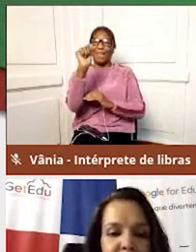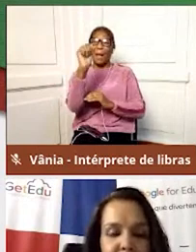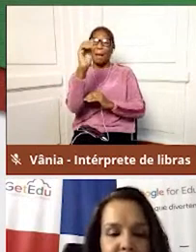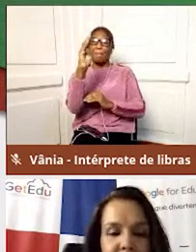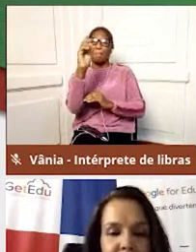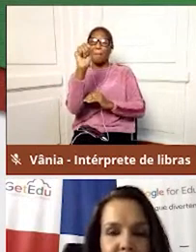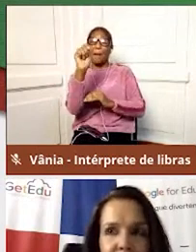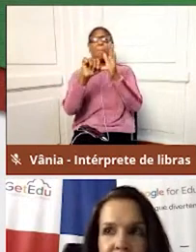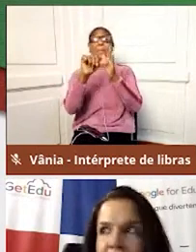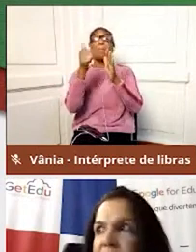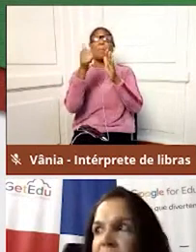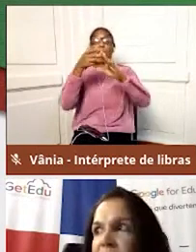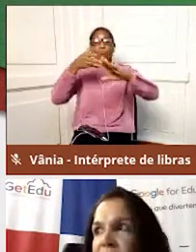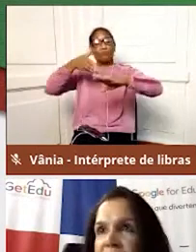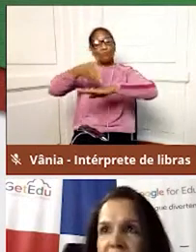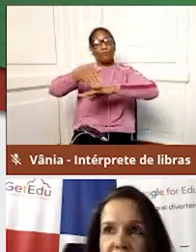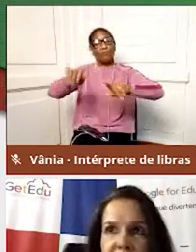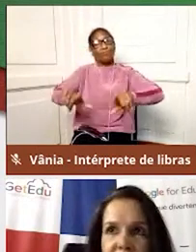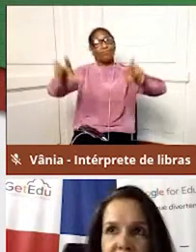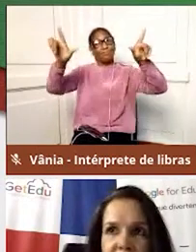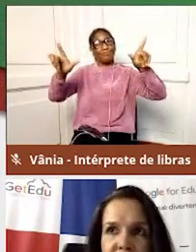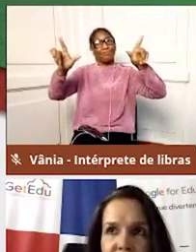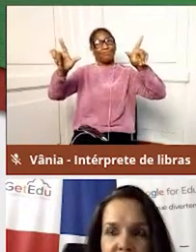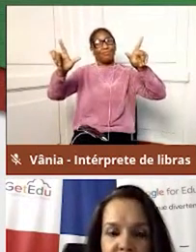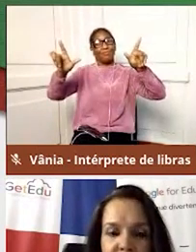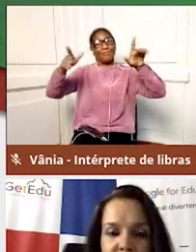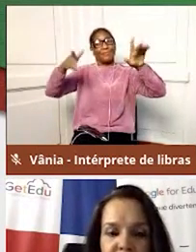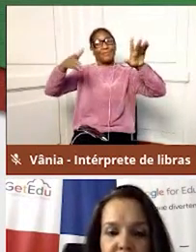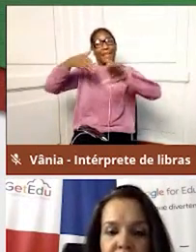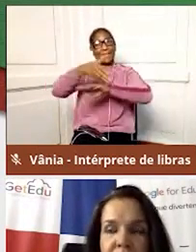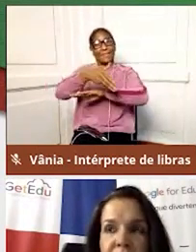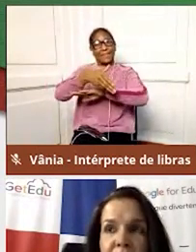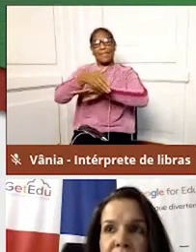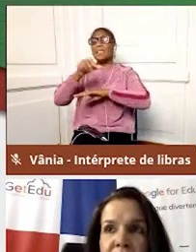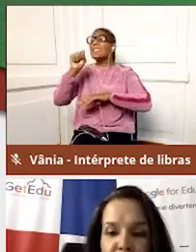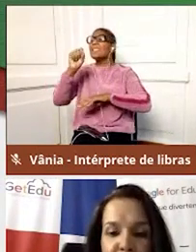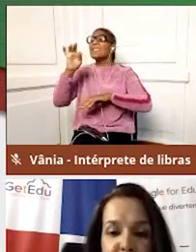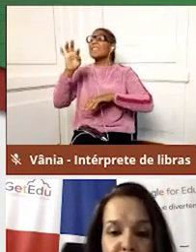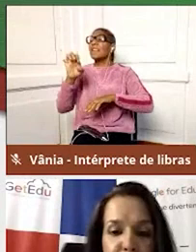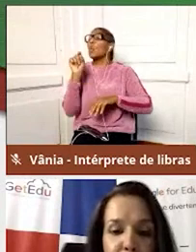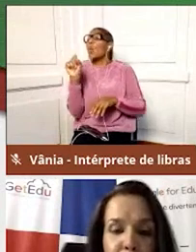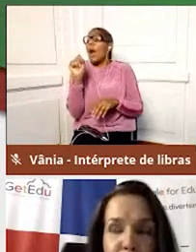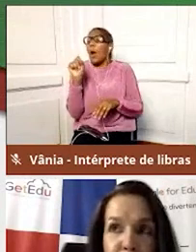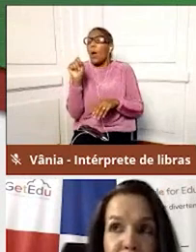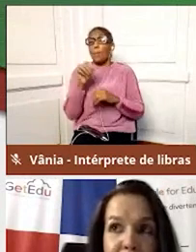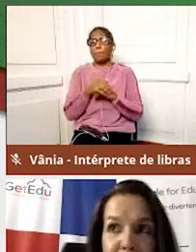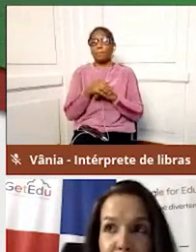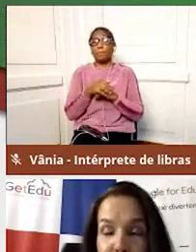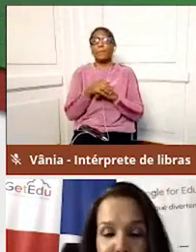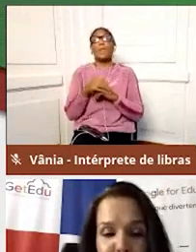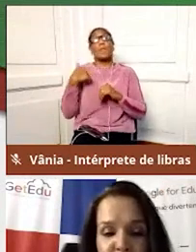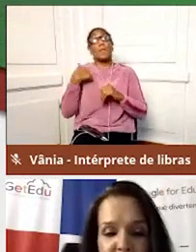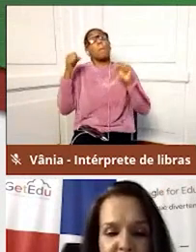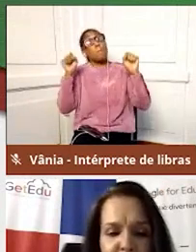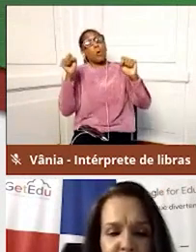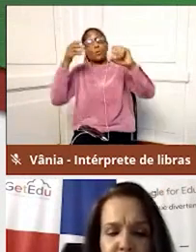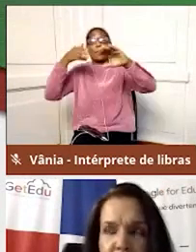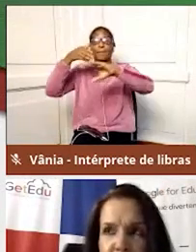acesso. E aí, o primeiro acesso a gente faz em que site, Selly? Eu posso entrar